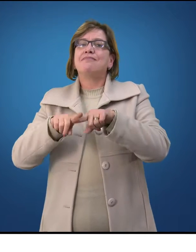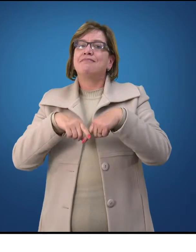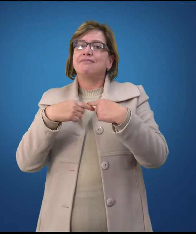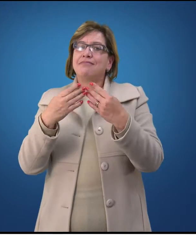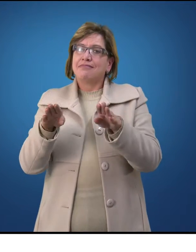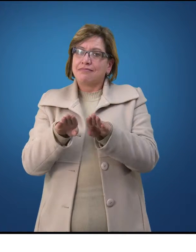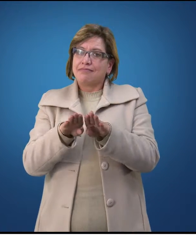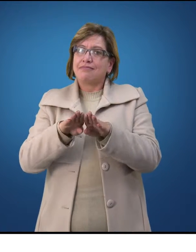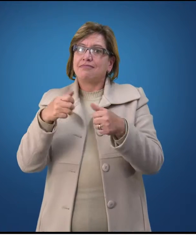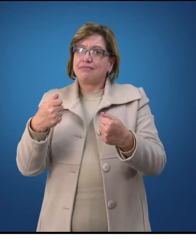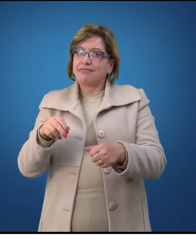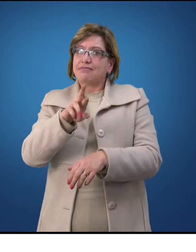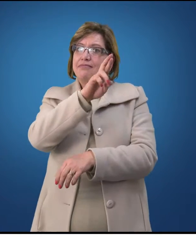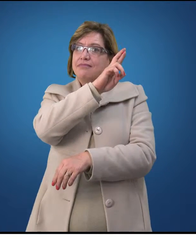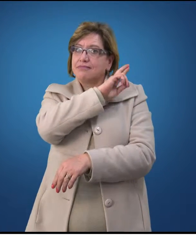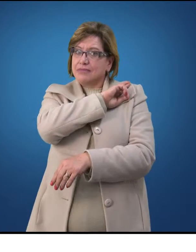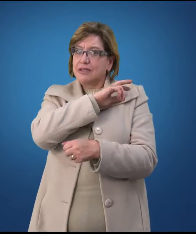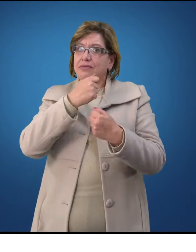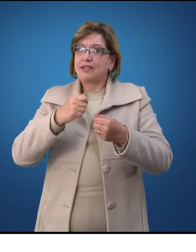virtualmente.